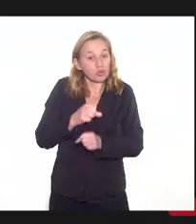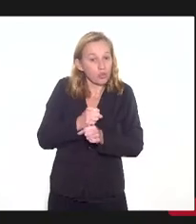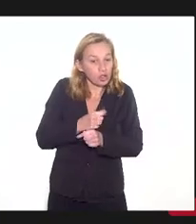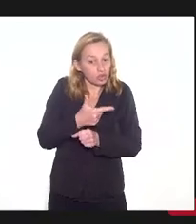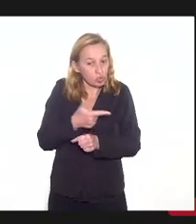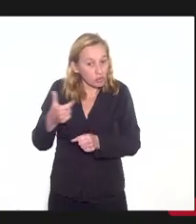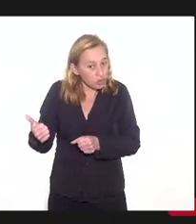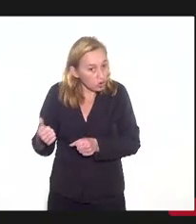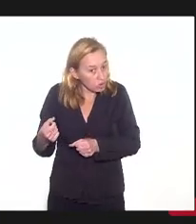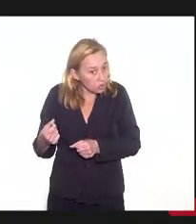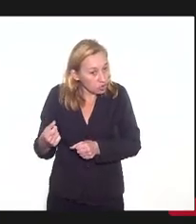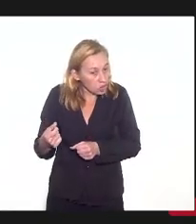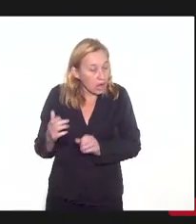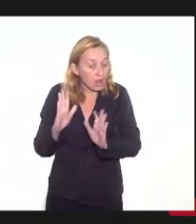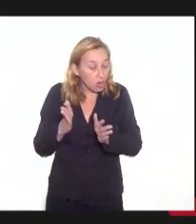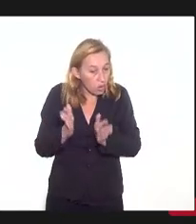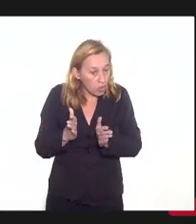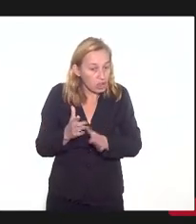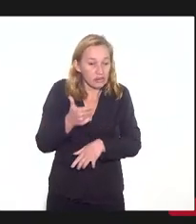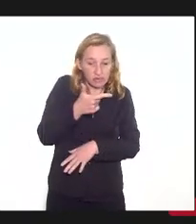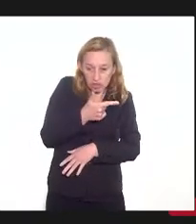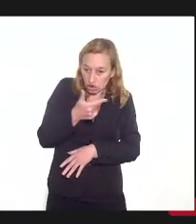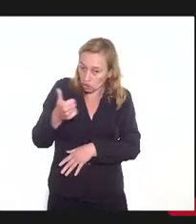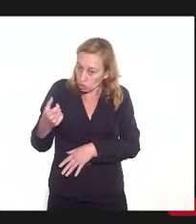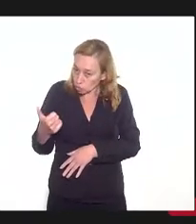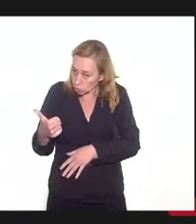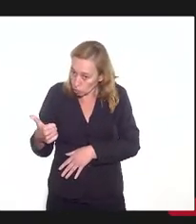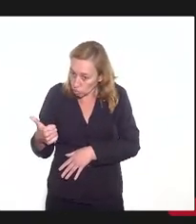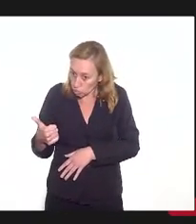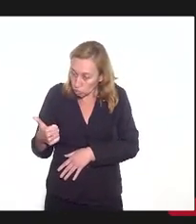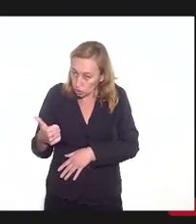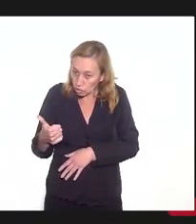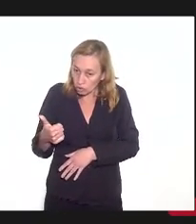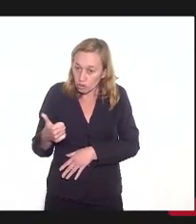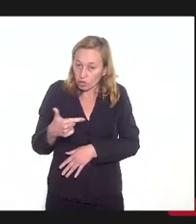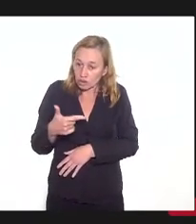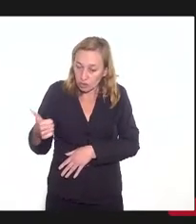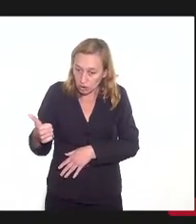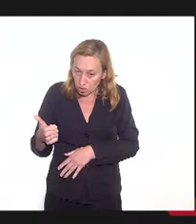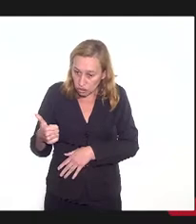Já em 2021, recentemente, o ministro Fux,